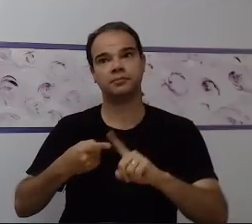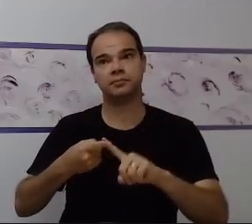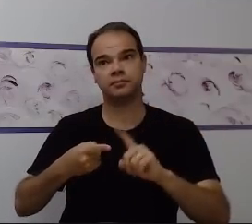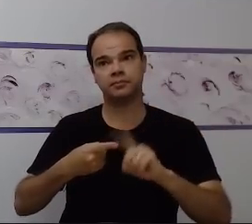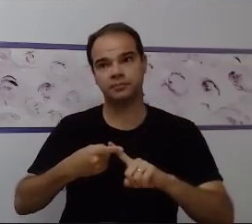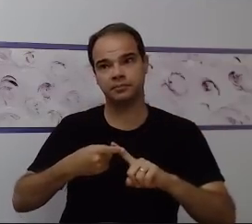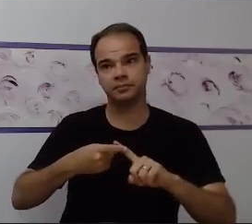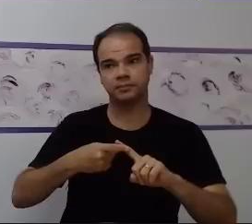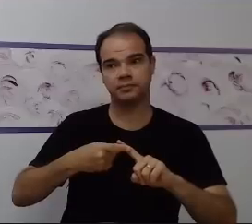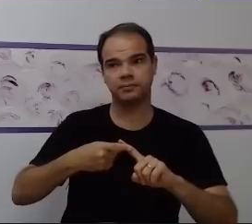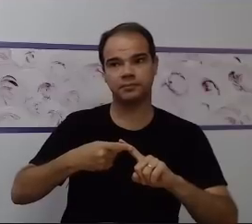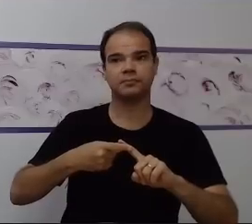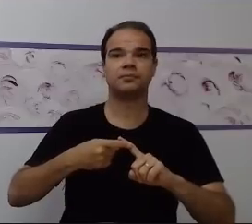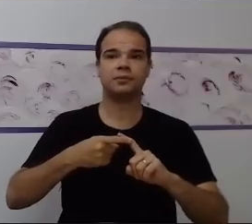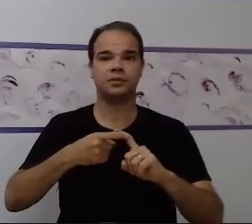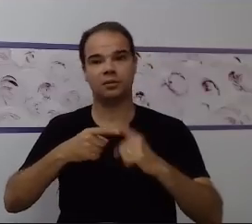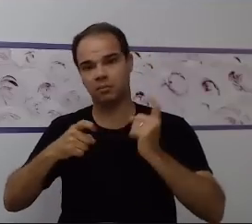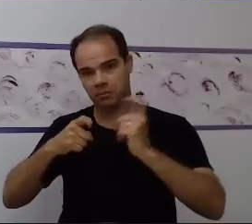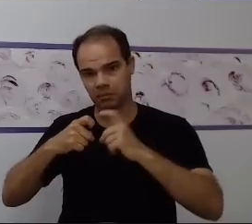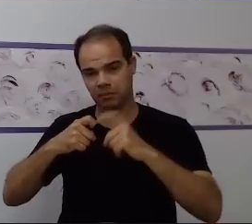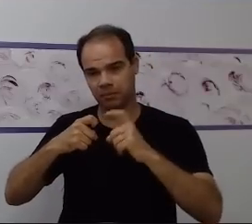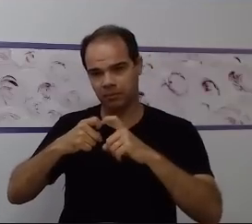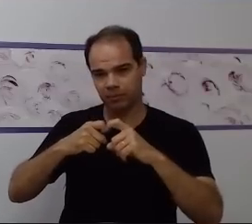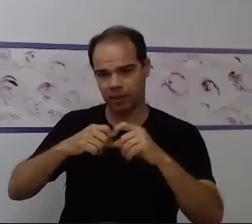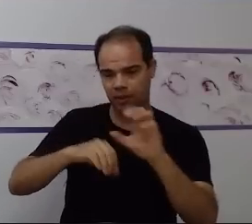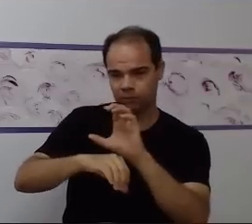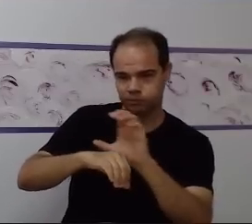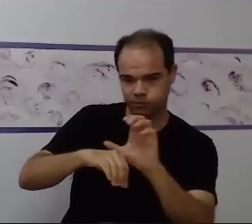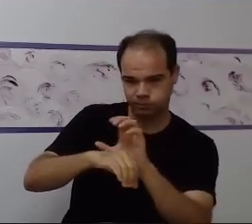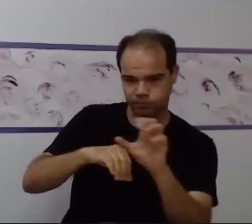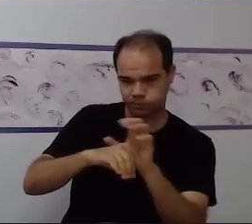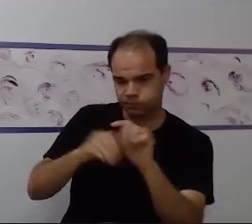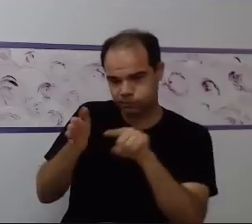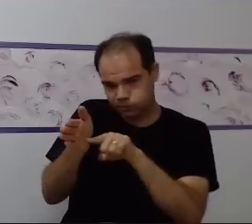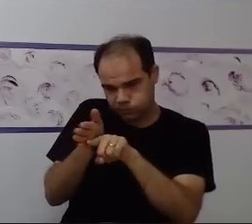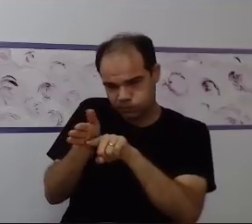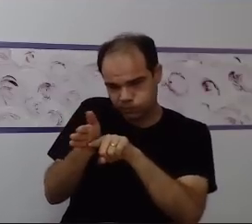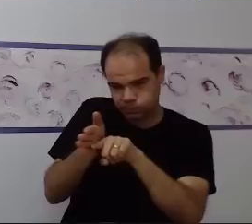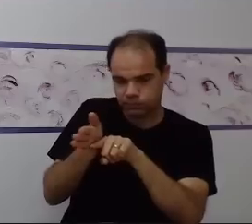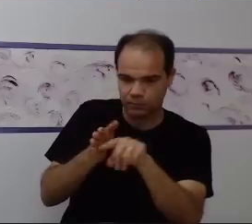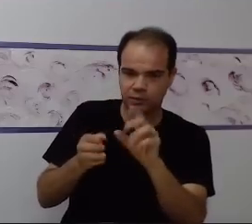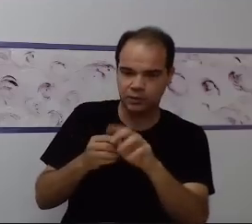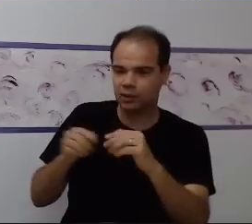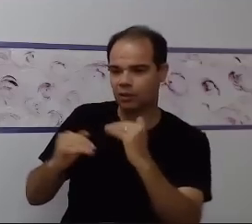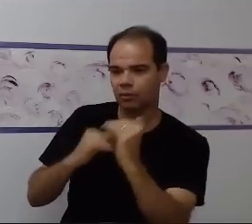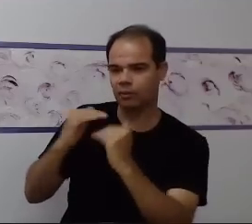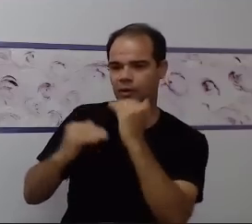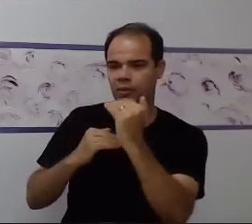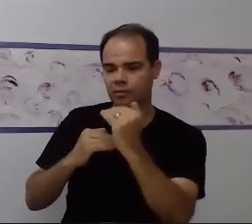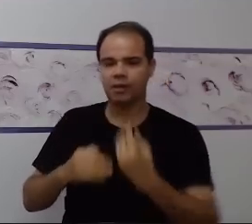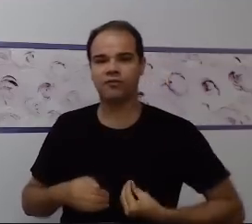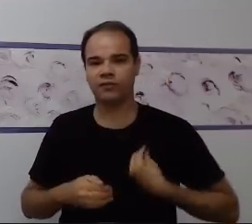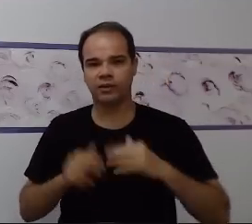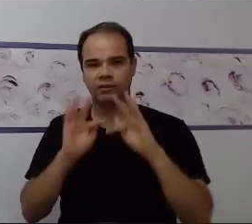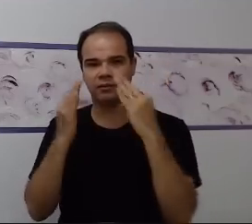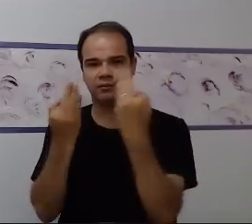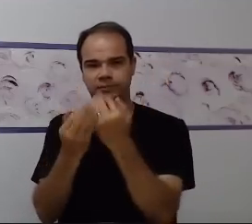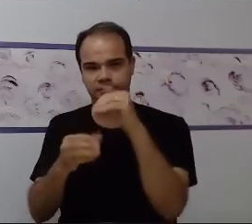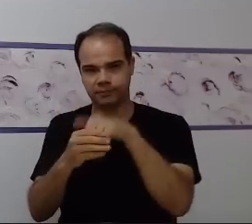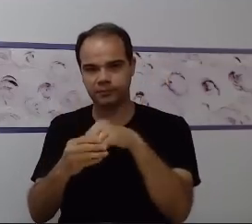clínico, então dentro do consultório, baseado no nível de desenvolvimento da criança, na vivência, no